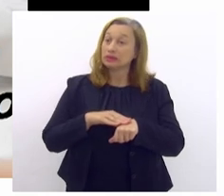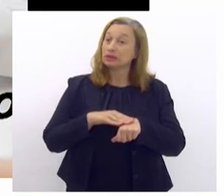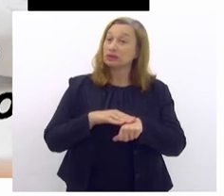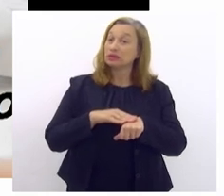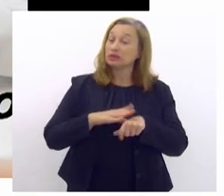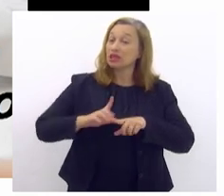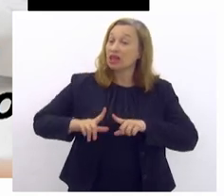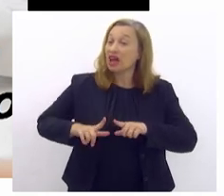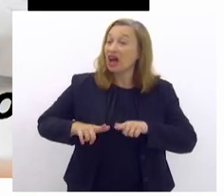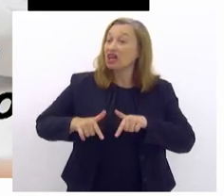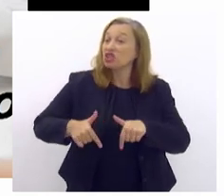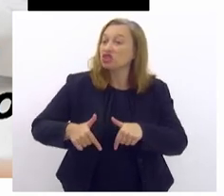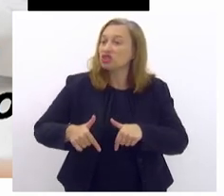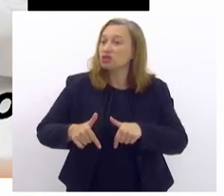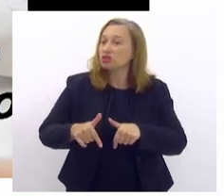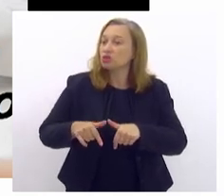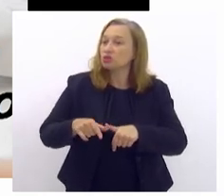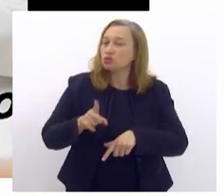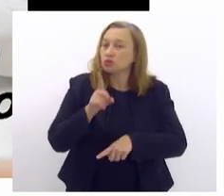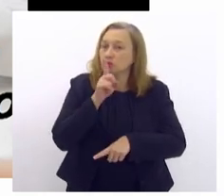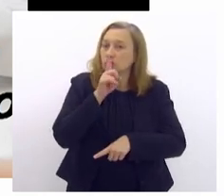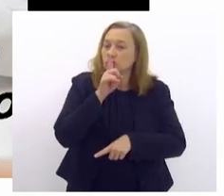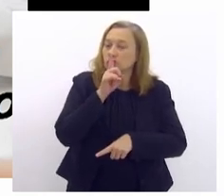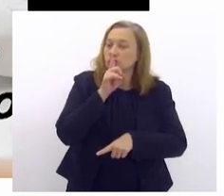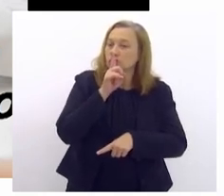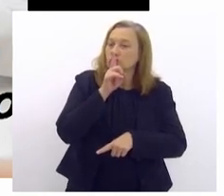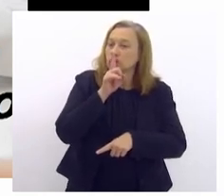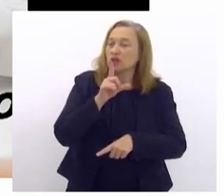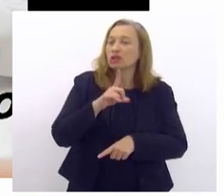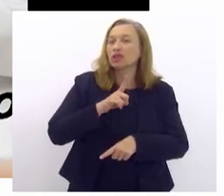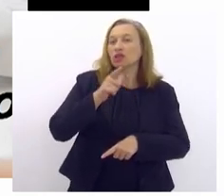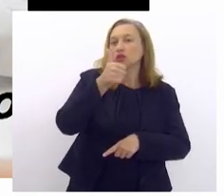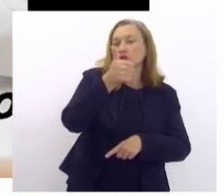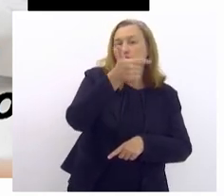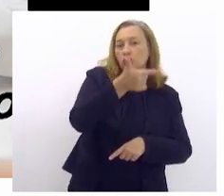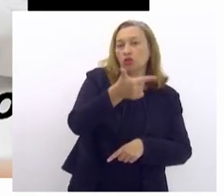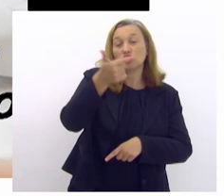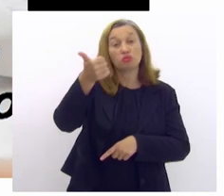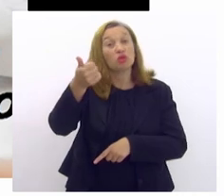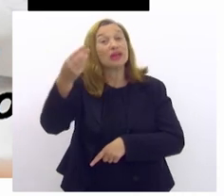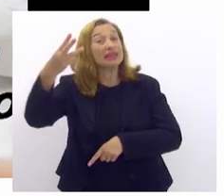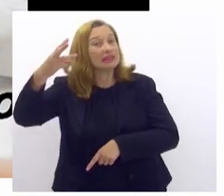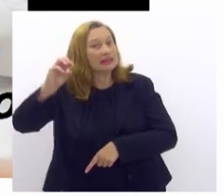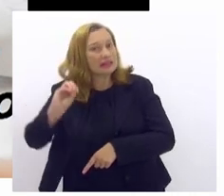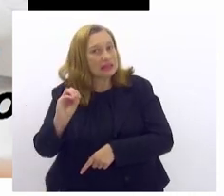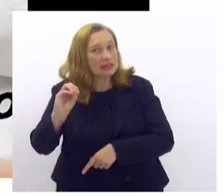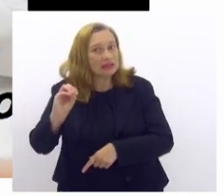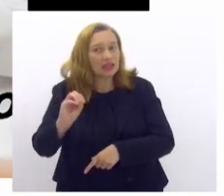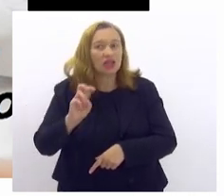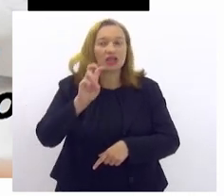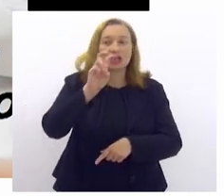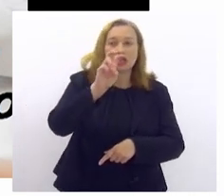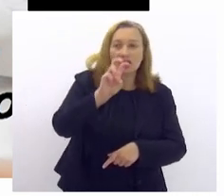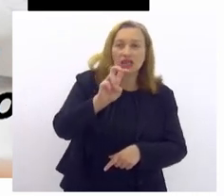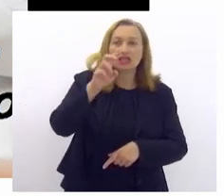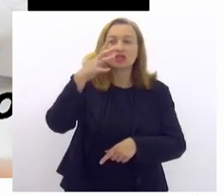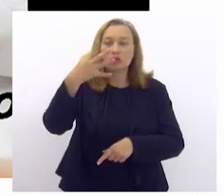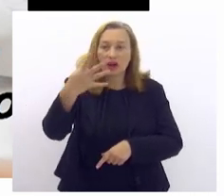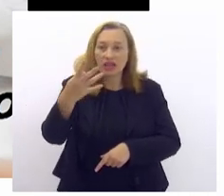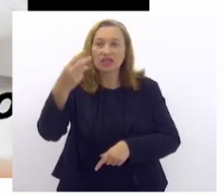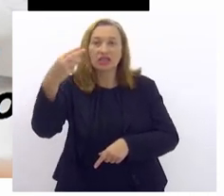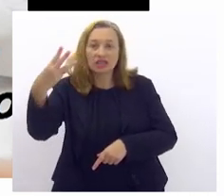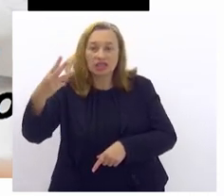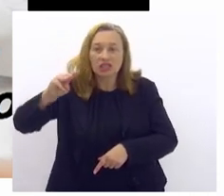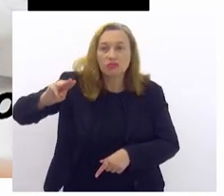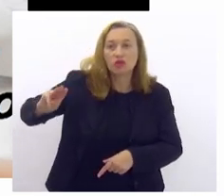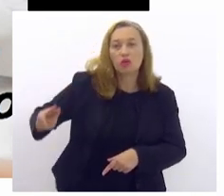insidiosa, como a... A gente tem, em 2030, uma previsão de 2030, de 543 milhões de